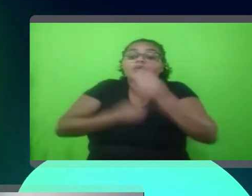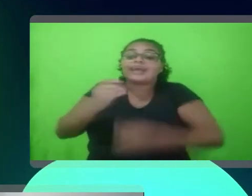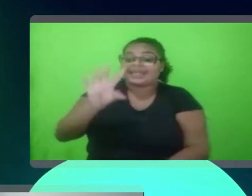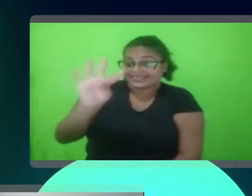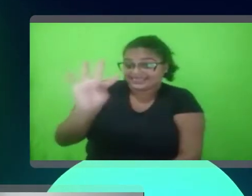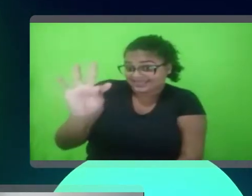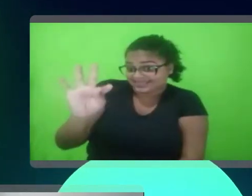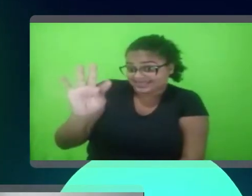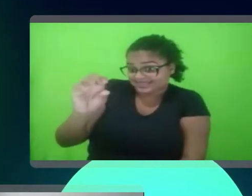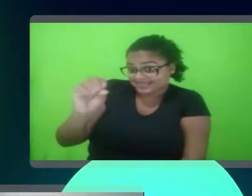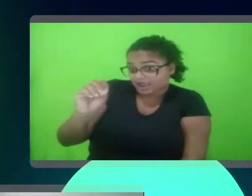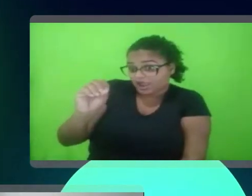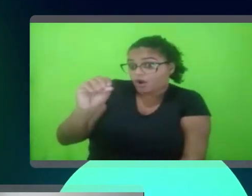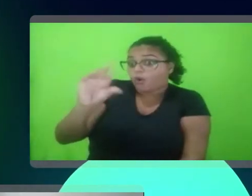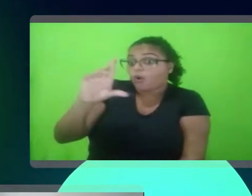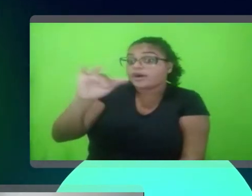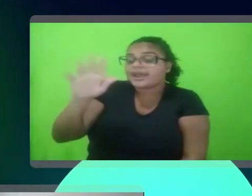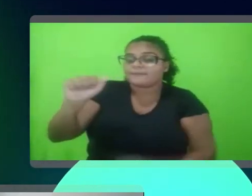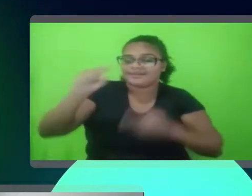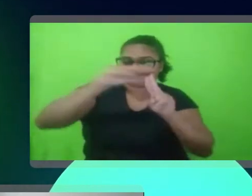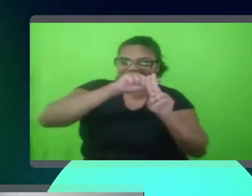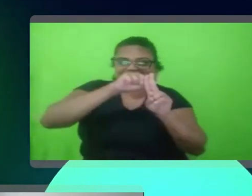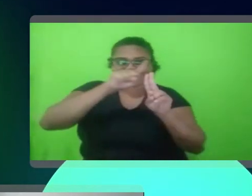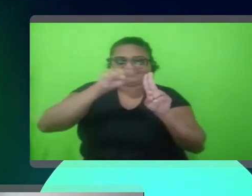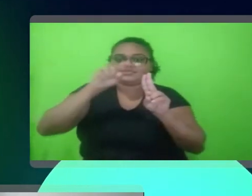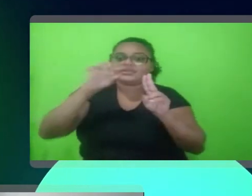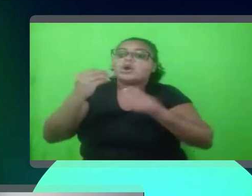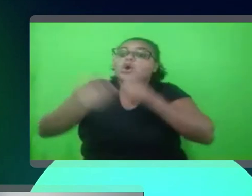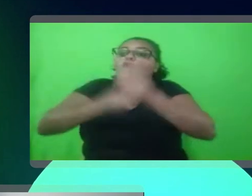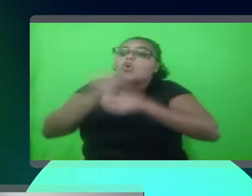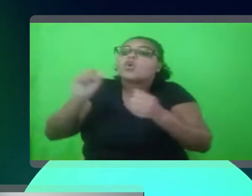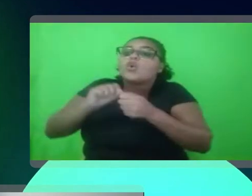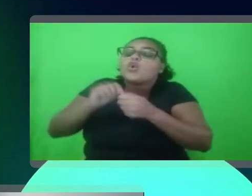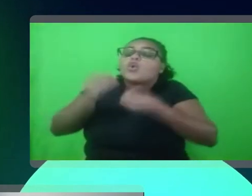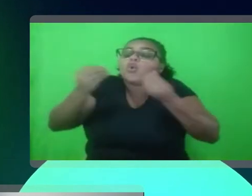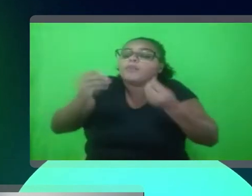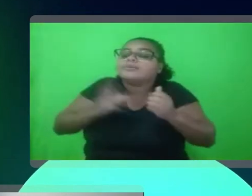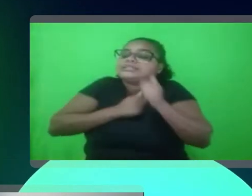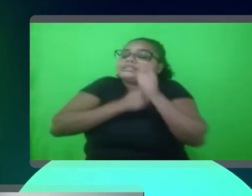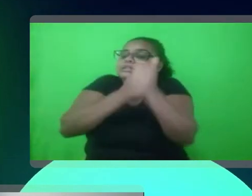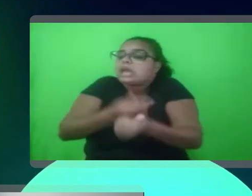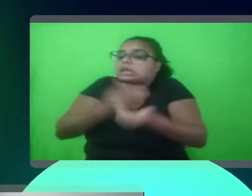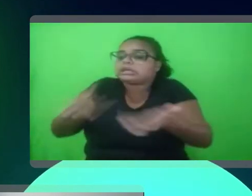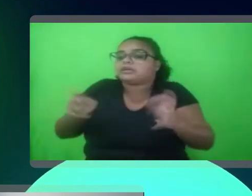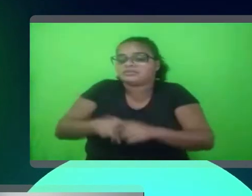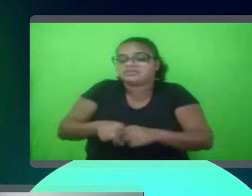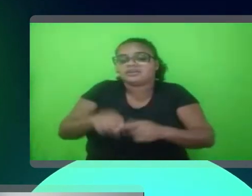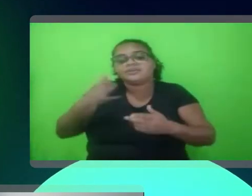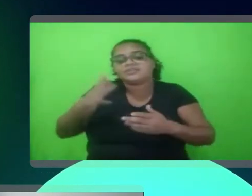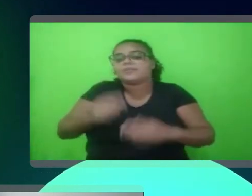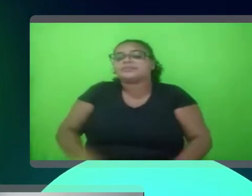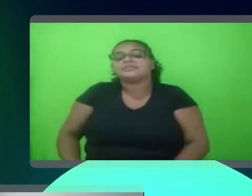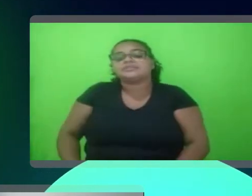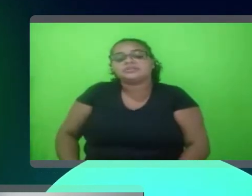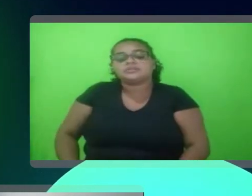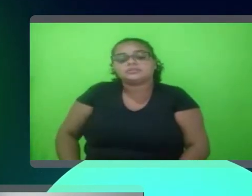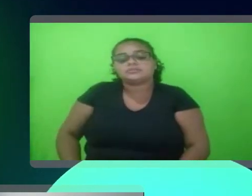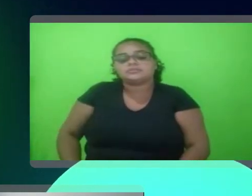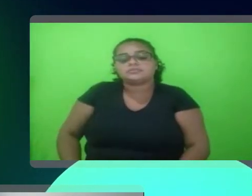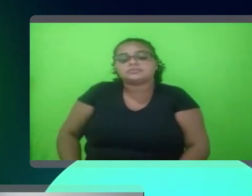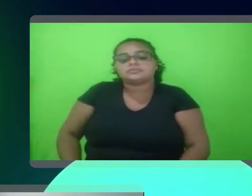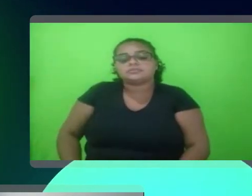teorema aqui, o que que eu faço? Não tem a menor ideia, tu deriva igual a zero, beleza, a partir daí tu, tu segue, né, é, mais ou menos essa a ideia.